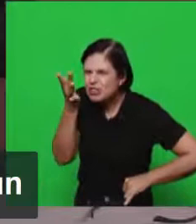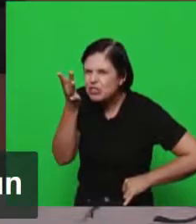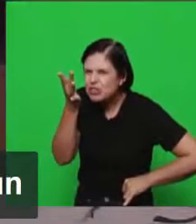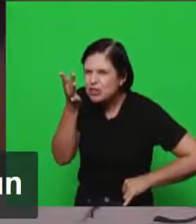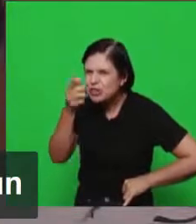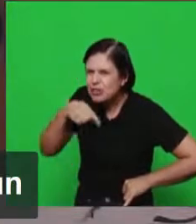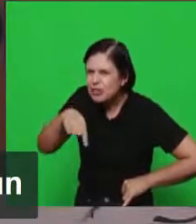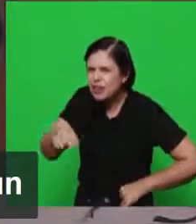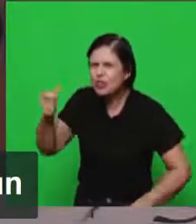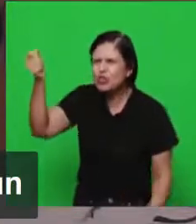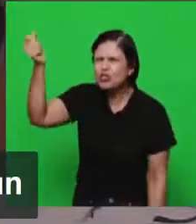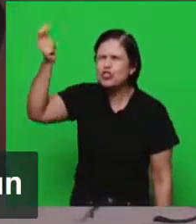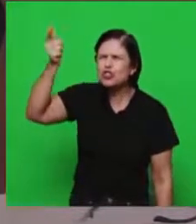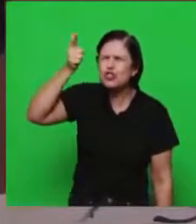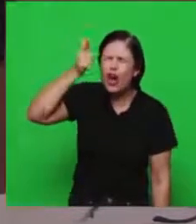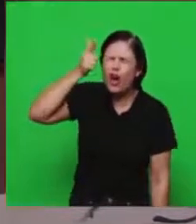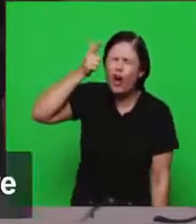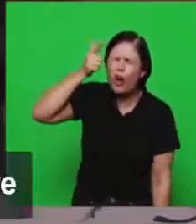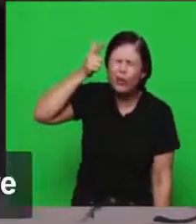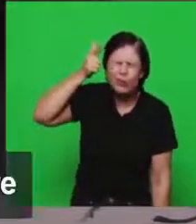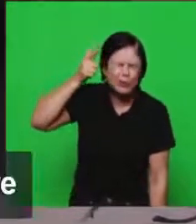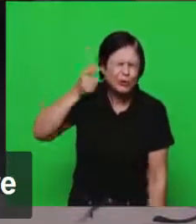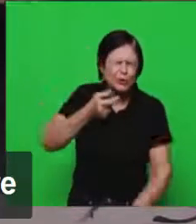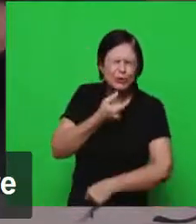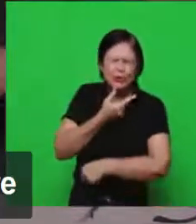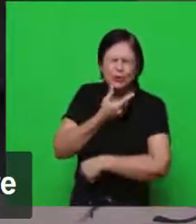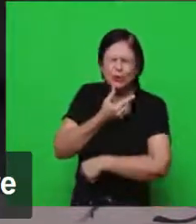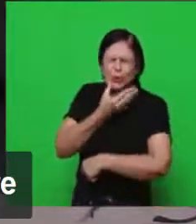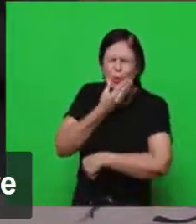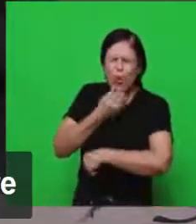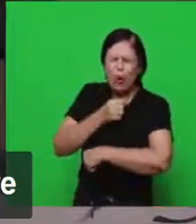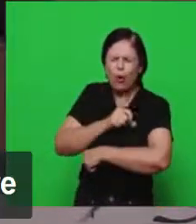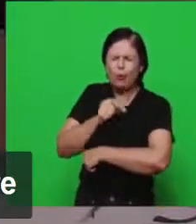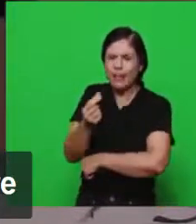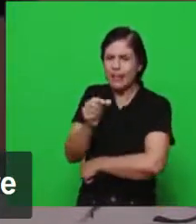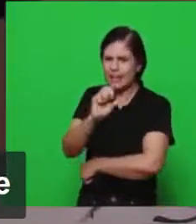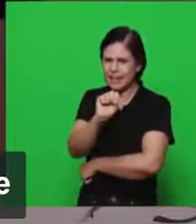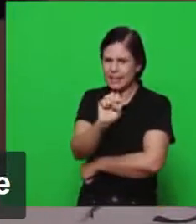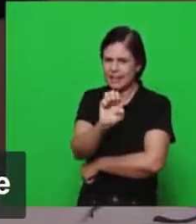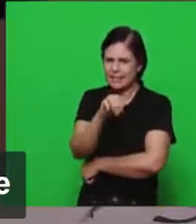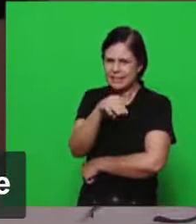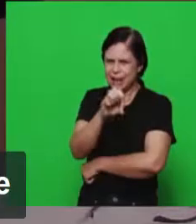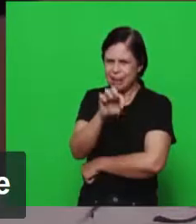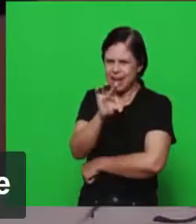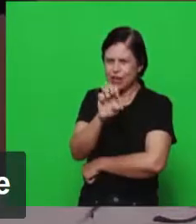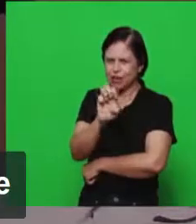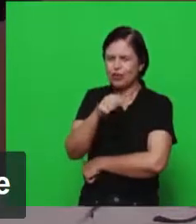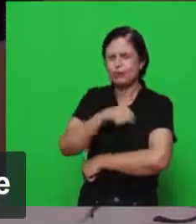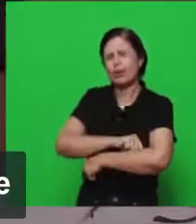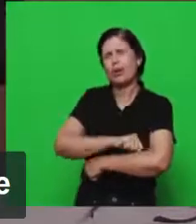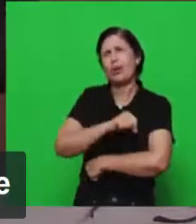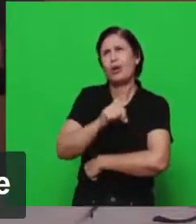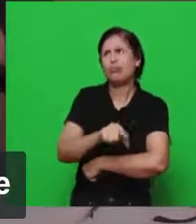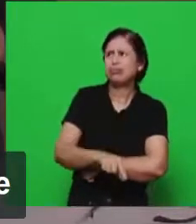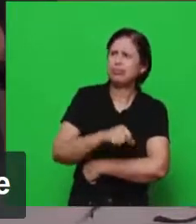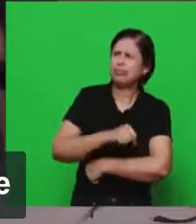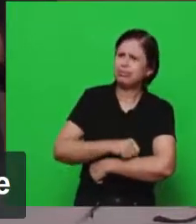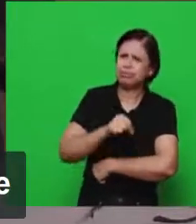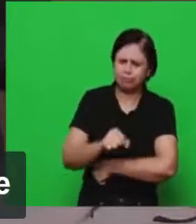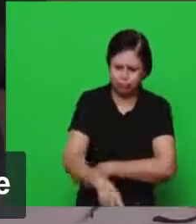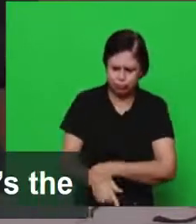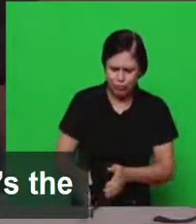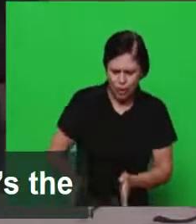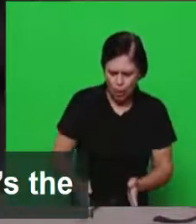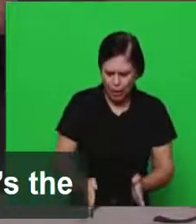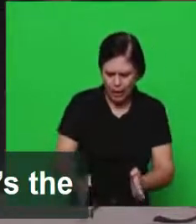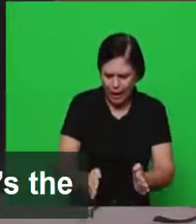do sol causticante da persistência da perseverança vai lá na parábola vai na carta que você